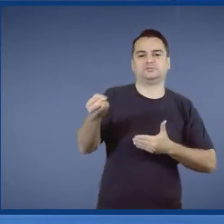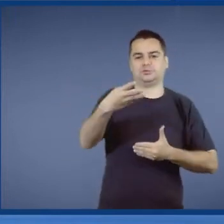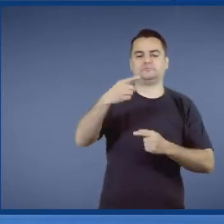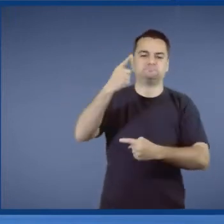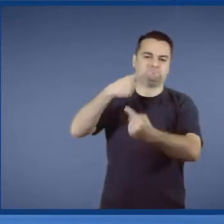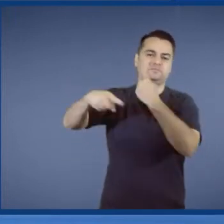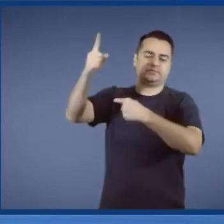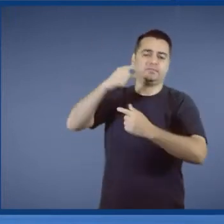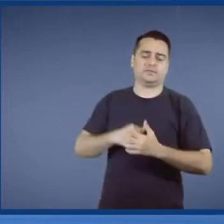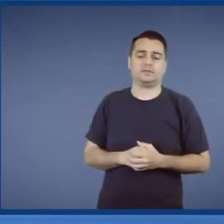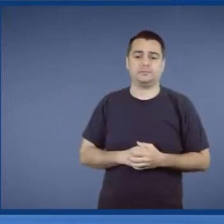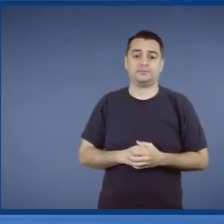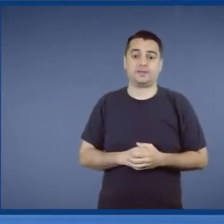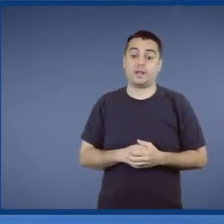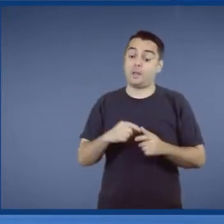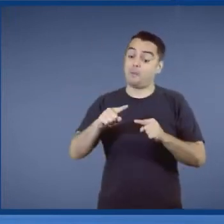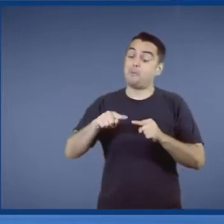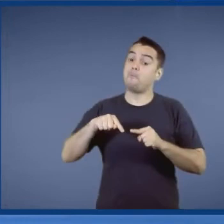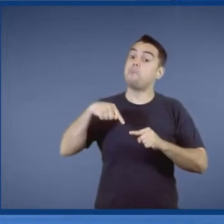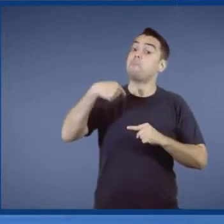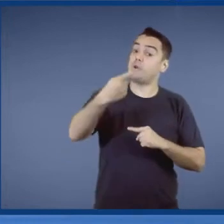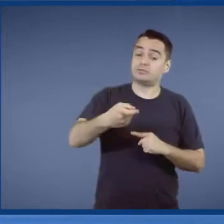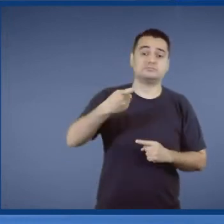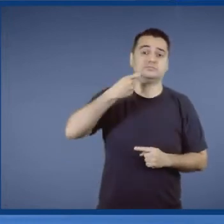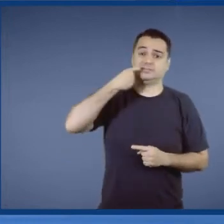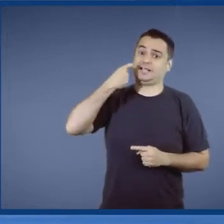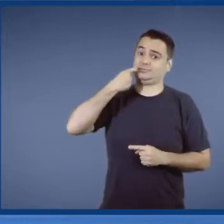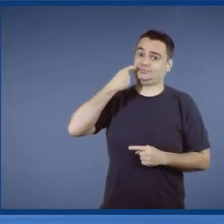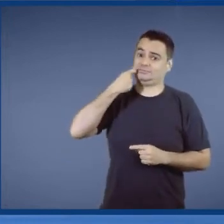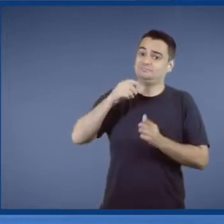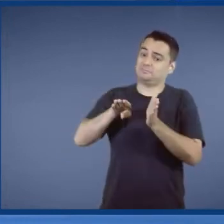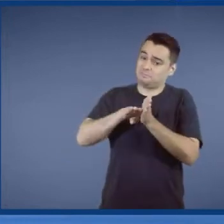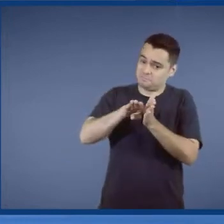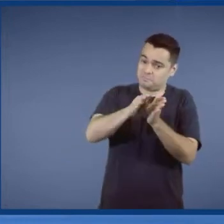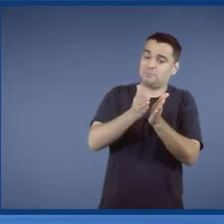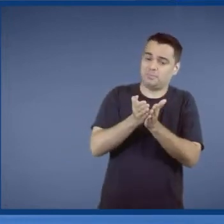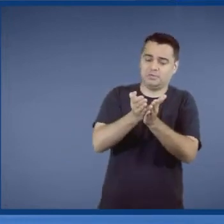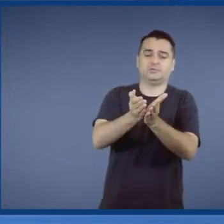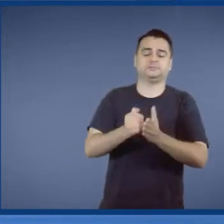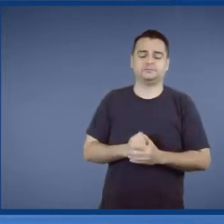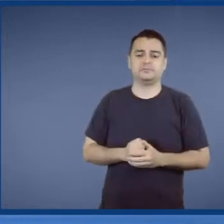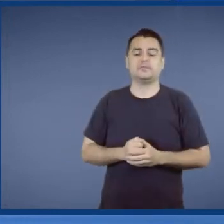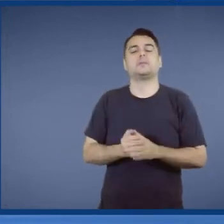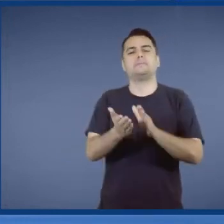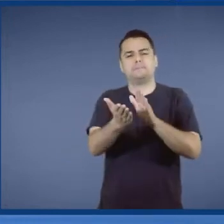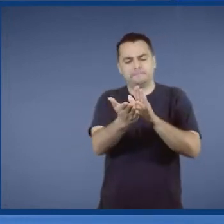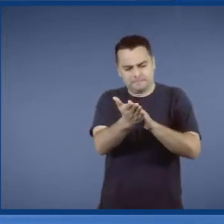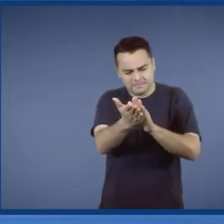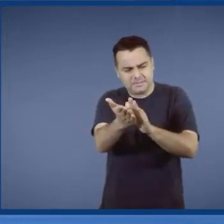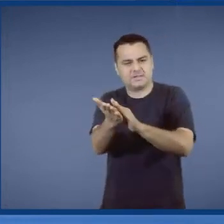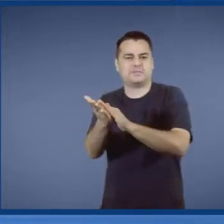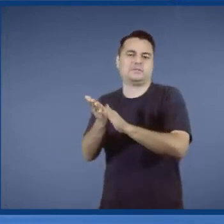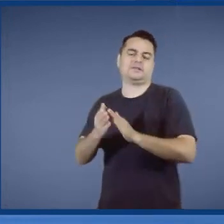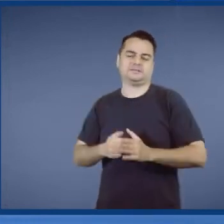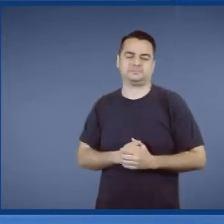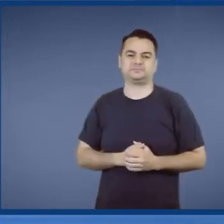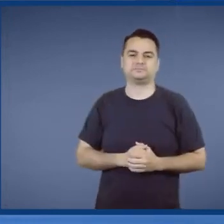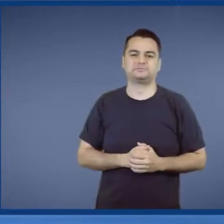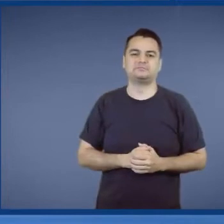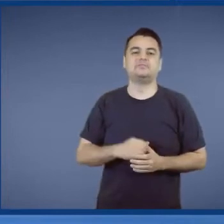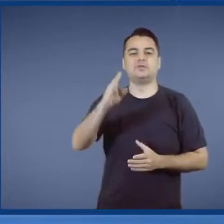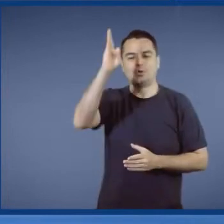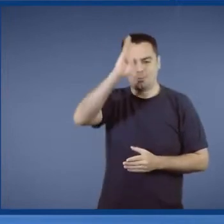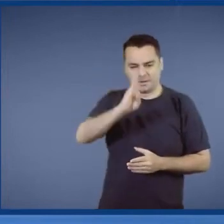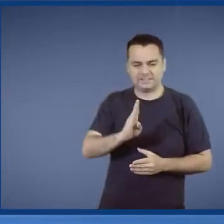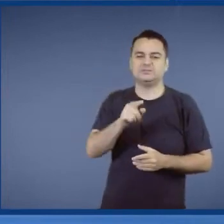que venha a Santos. Que venha os próximos. E parabéns pelo comprometimento com o Brasil.